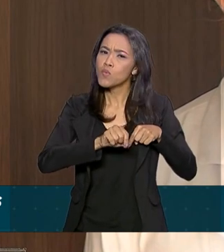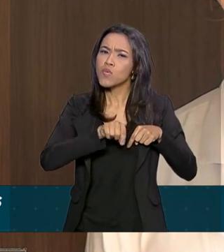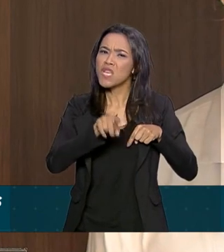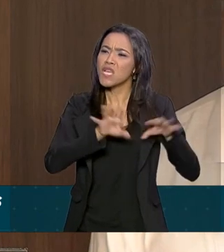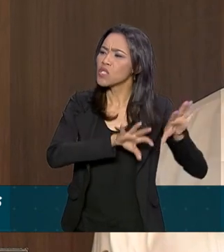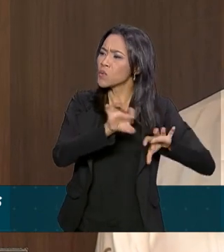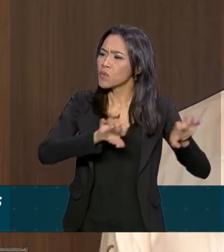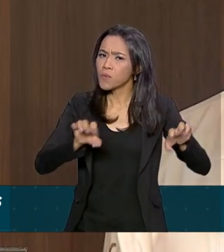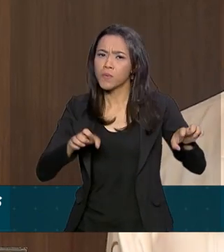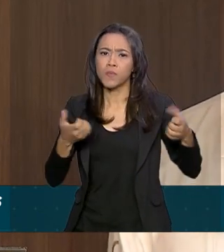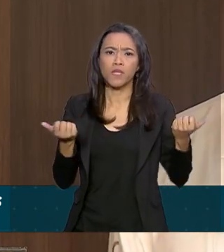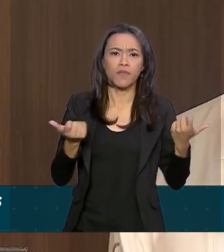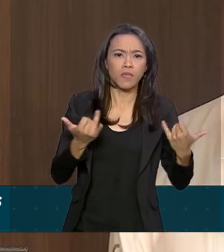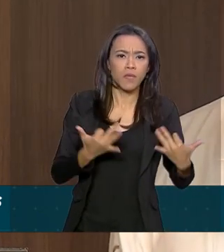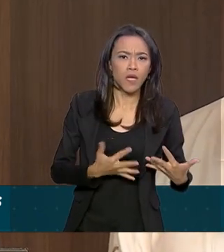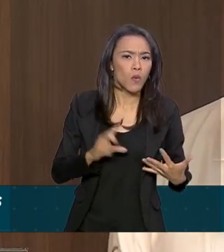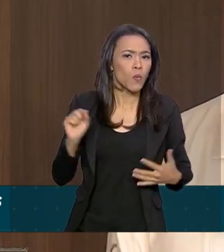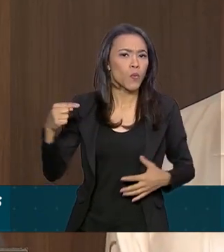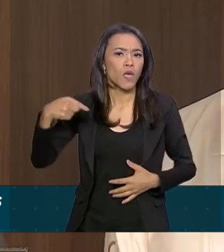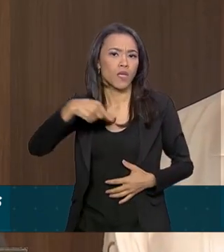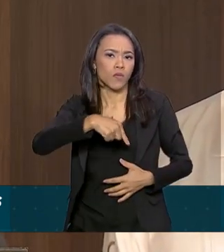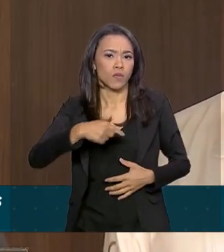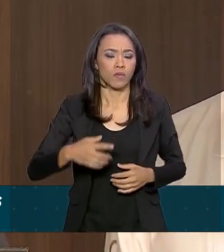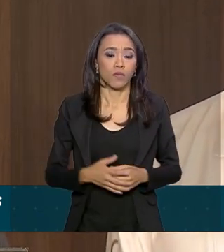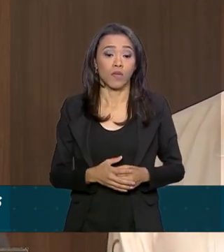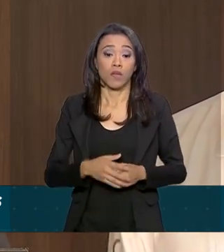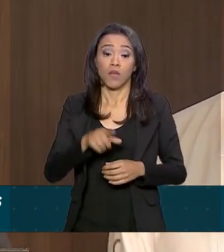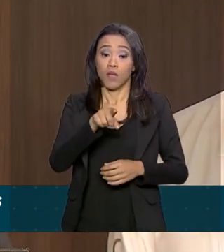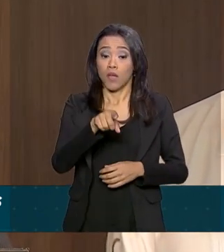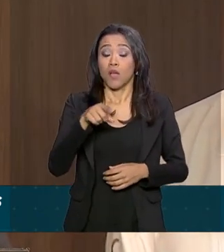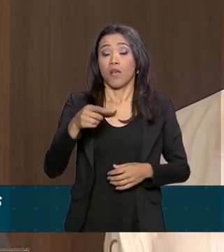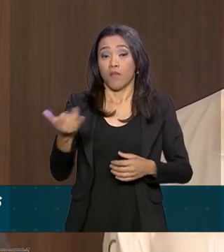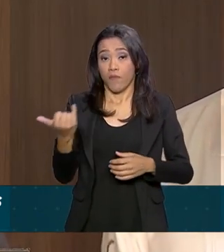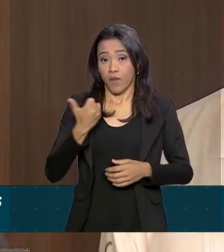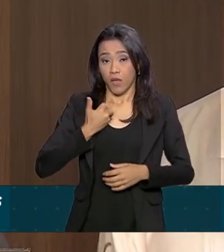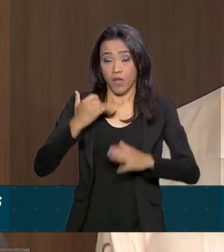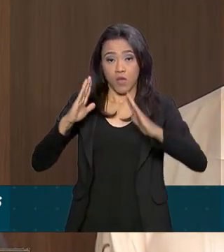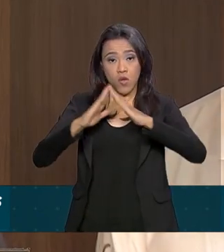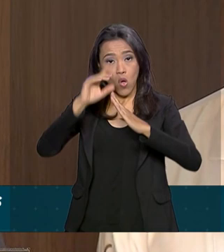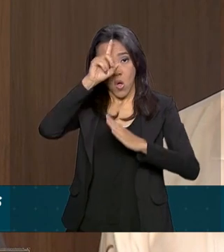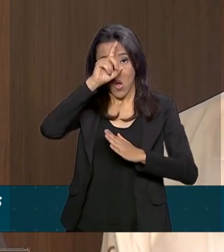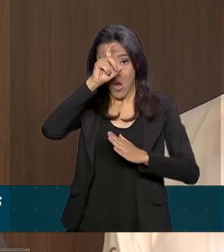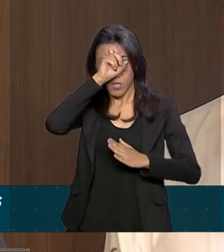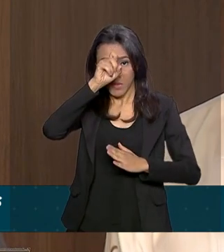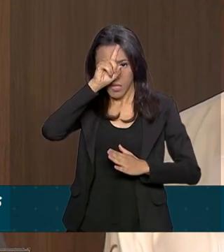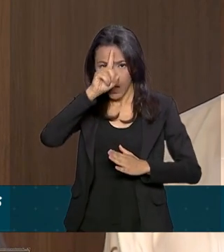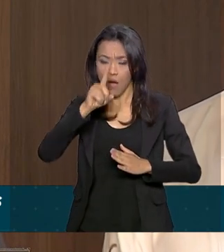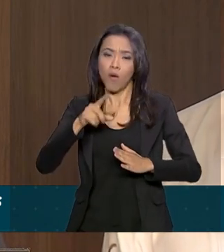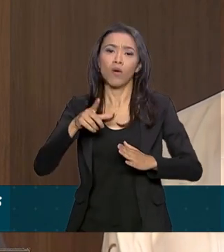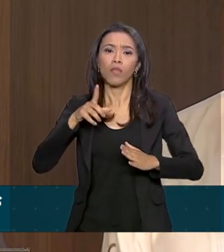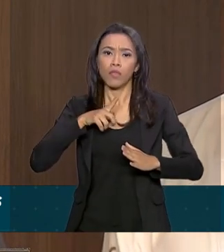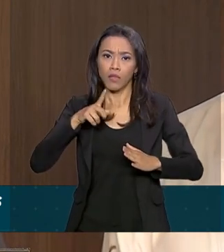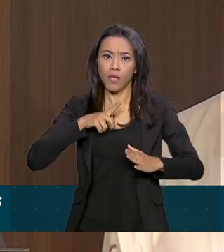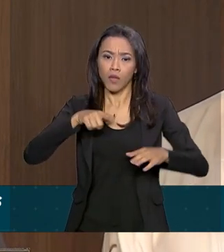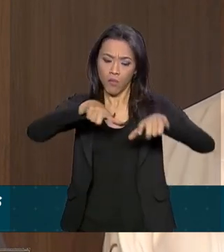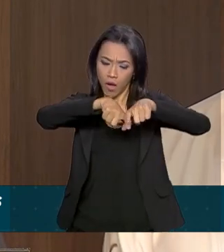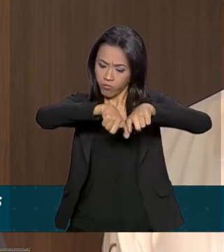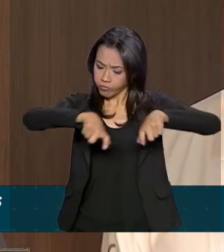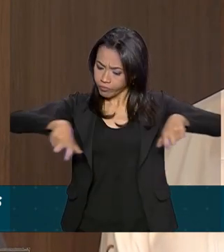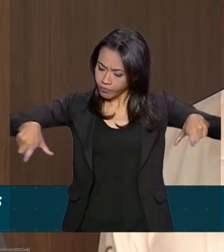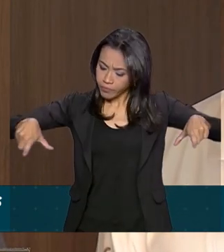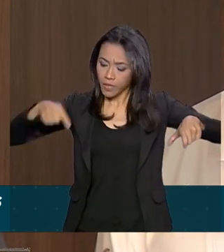estrutura que vai ser montada aqui É uma estrutura. O hospital nos reservou uma ala, onde está o senhor presidente,